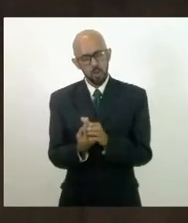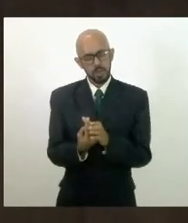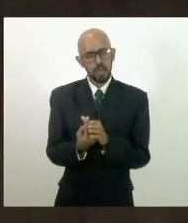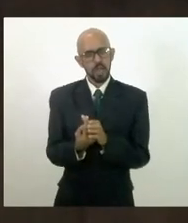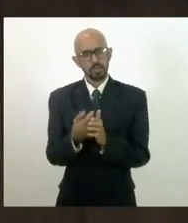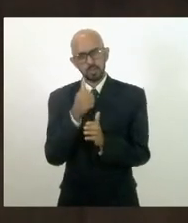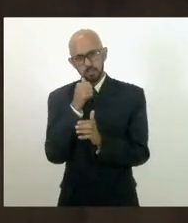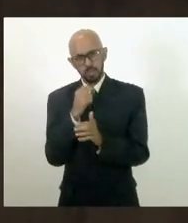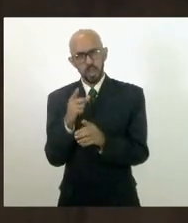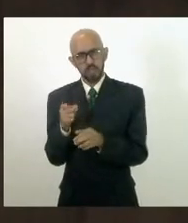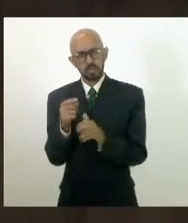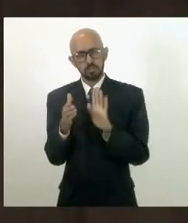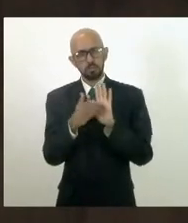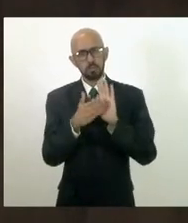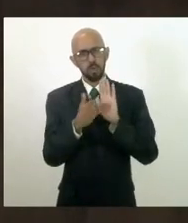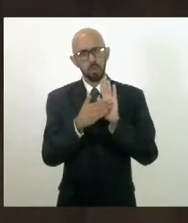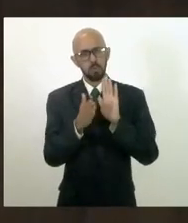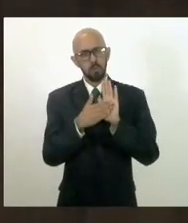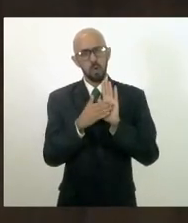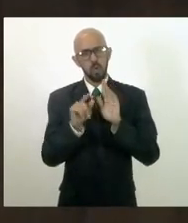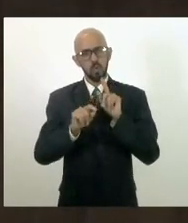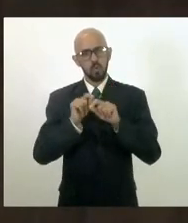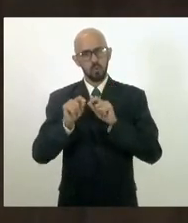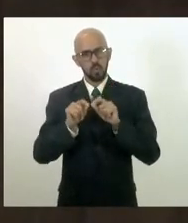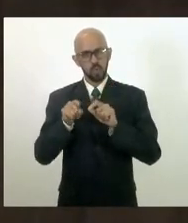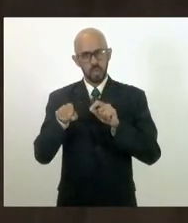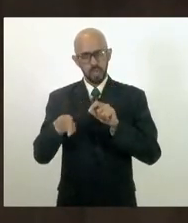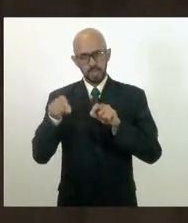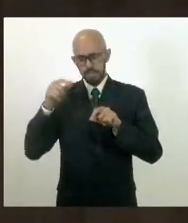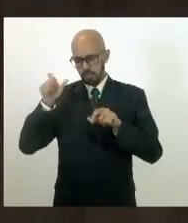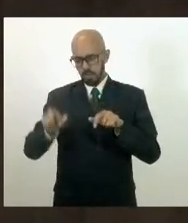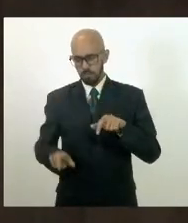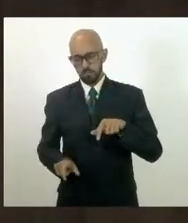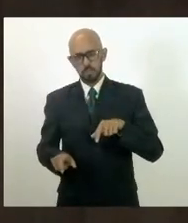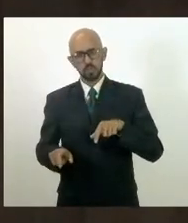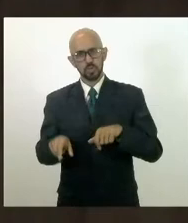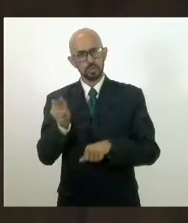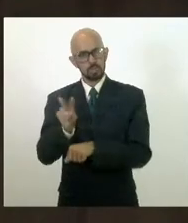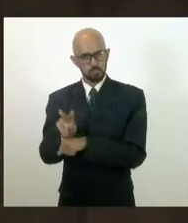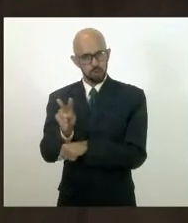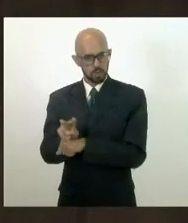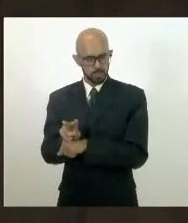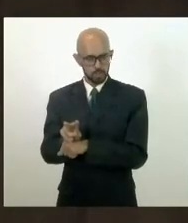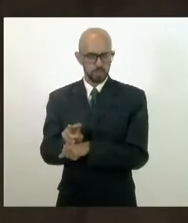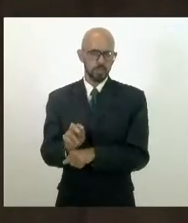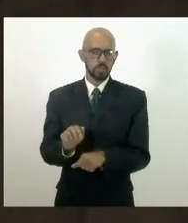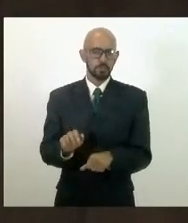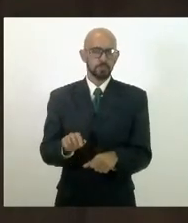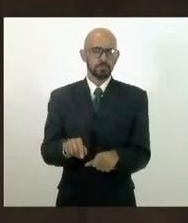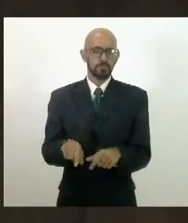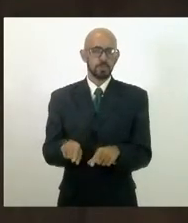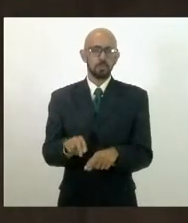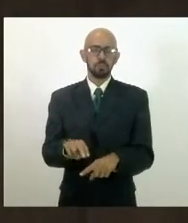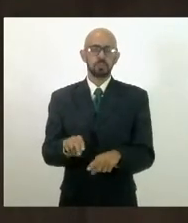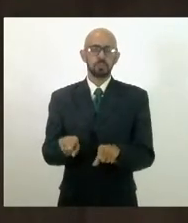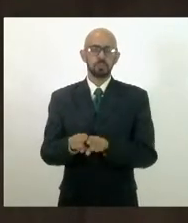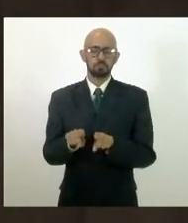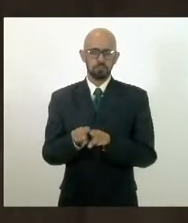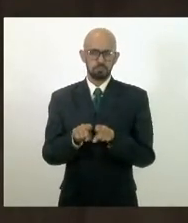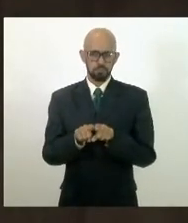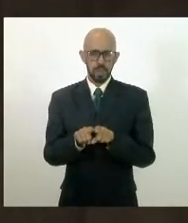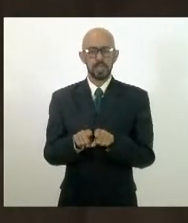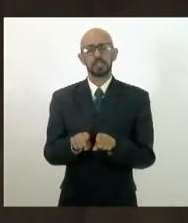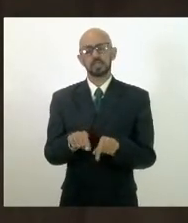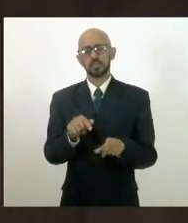possibilidades de não revitimizar essa vítima. E, nesse sentido, senhor presidente, além desse projeto